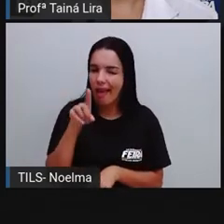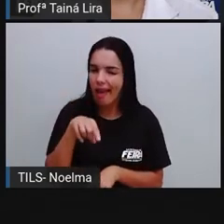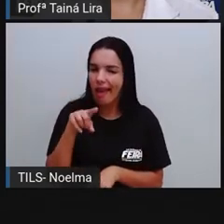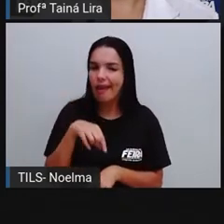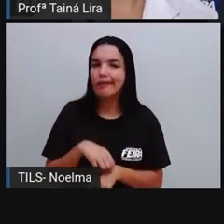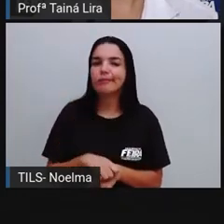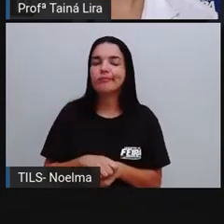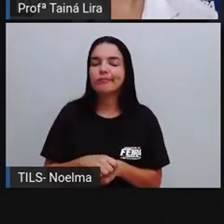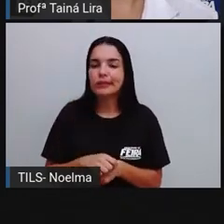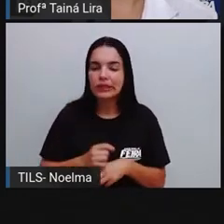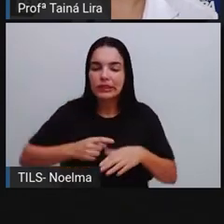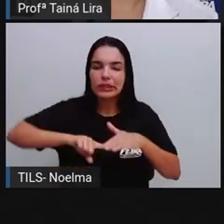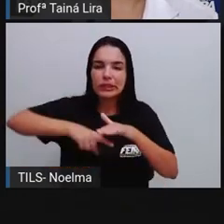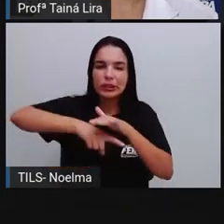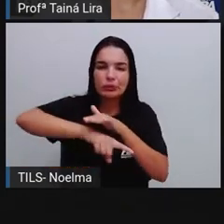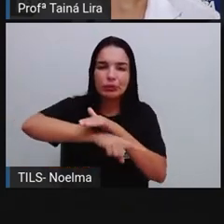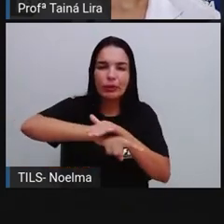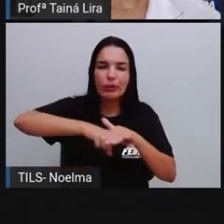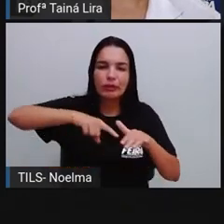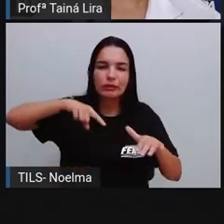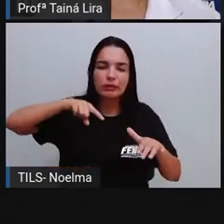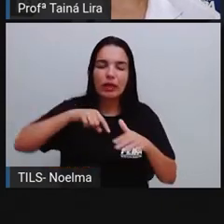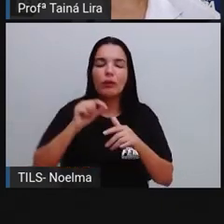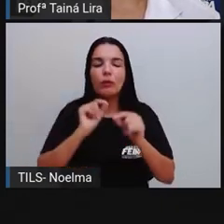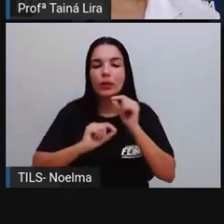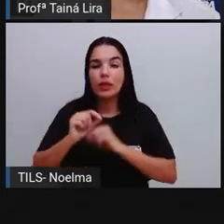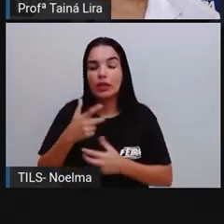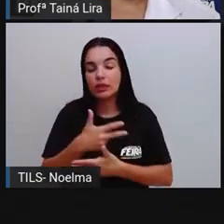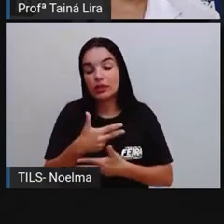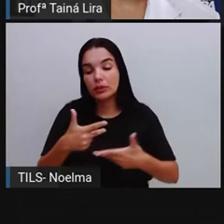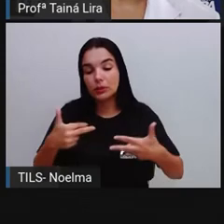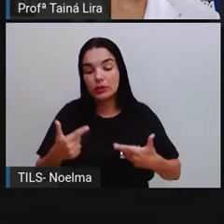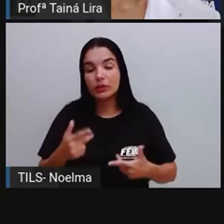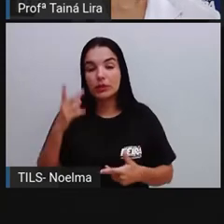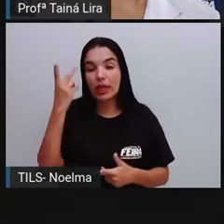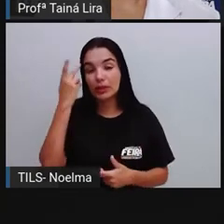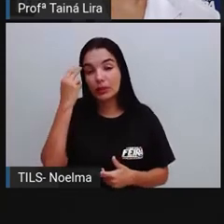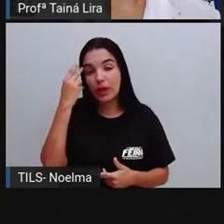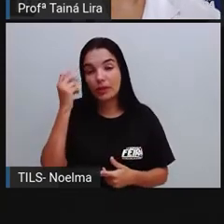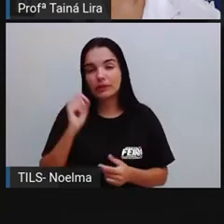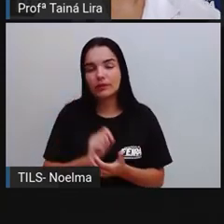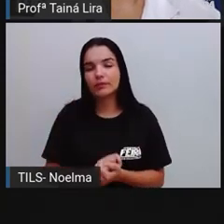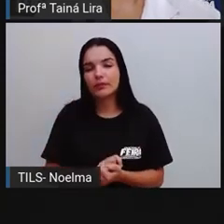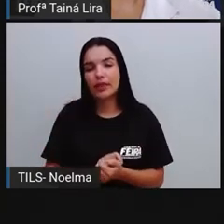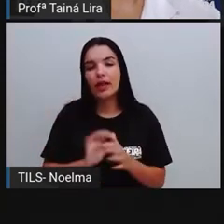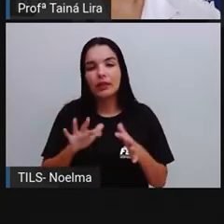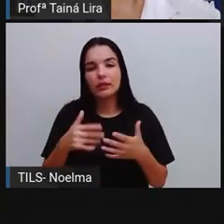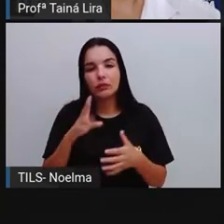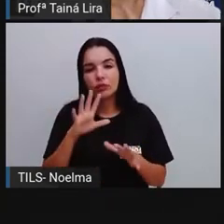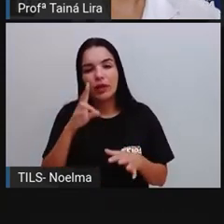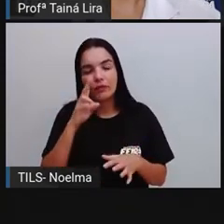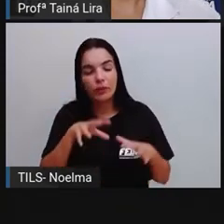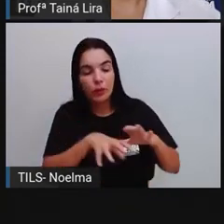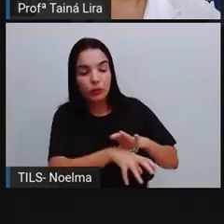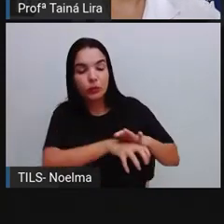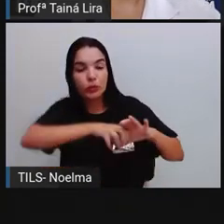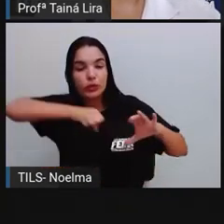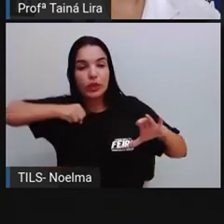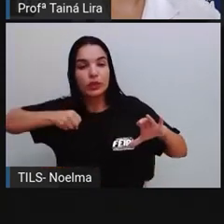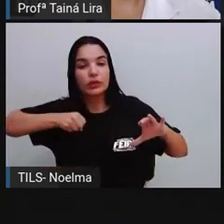naturais. Lembra que nós já falamos sobre o extrativismo? Então, e o extrativismo também tem